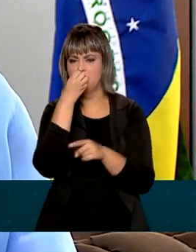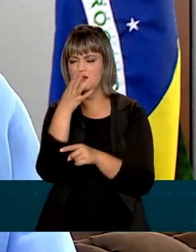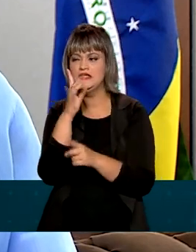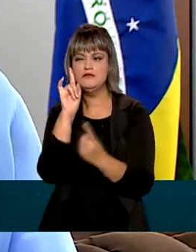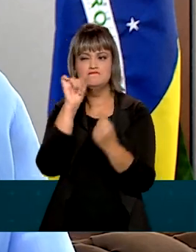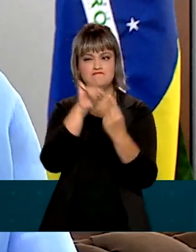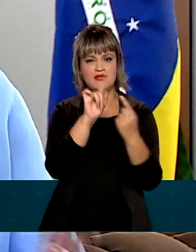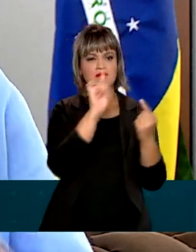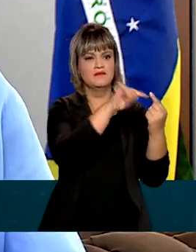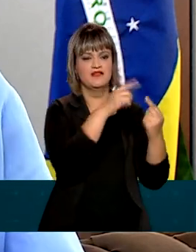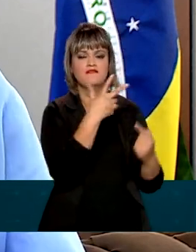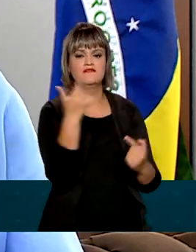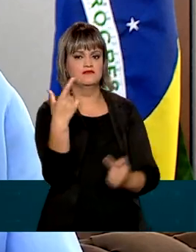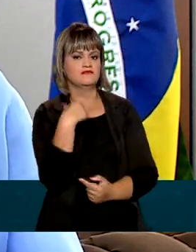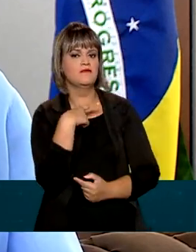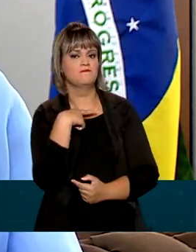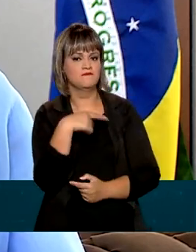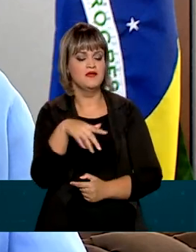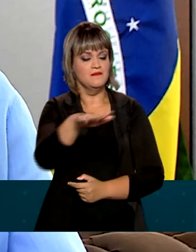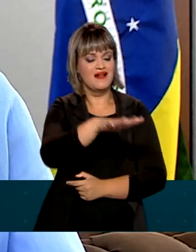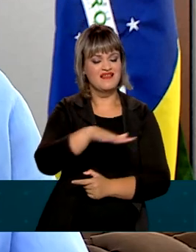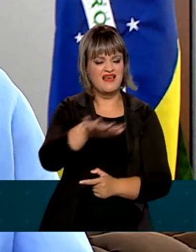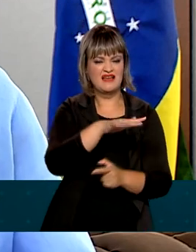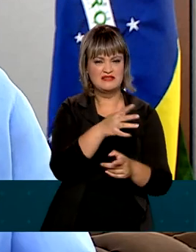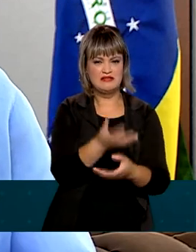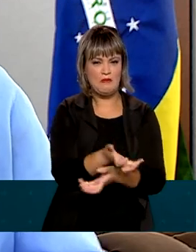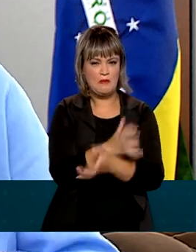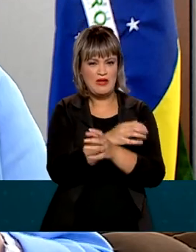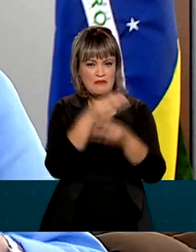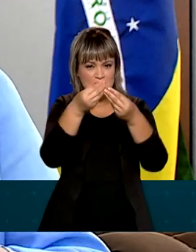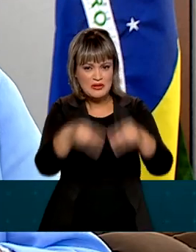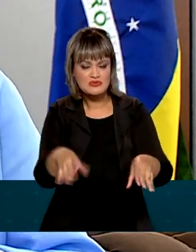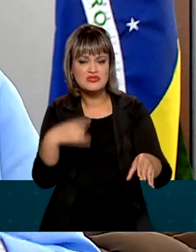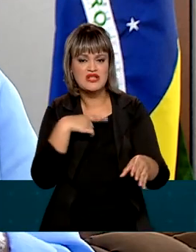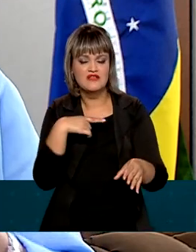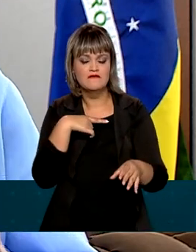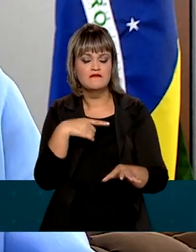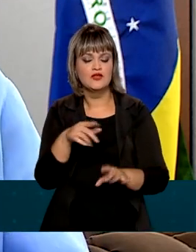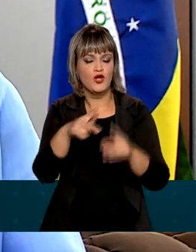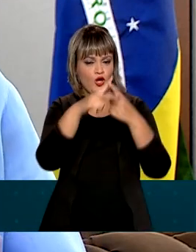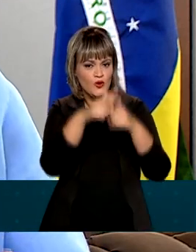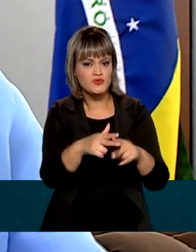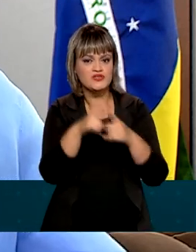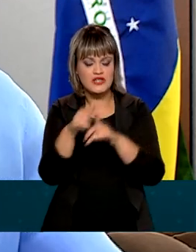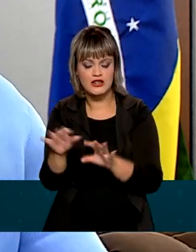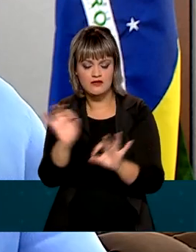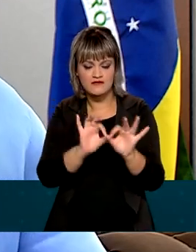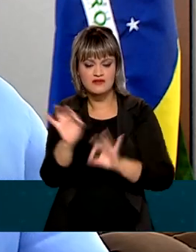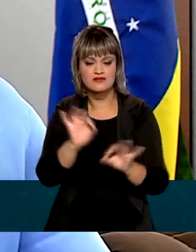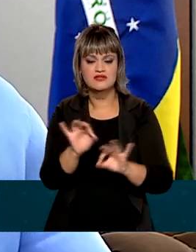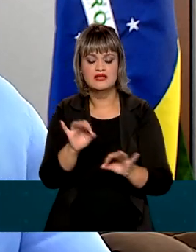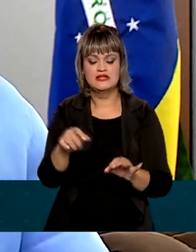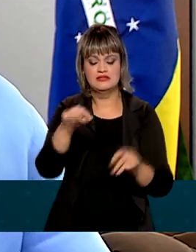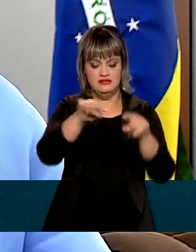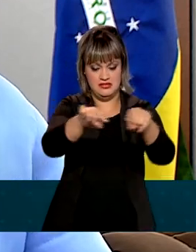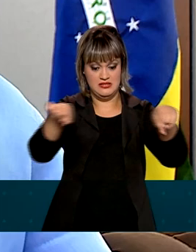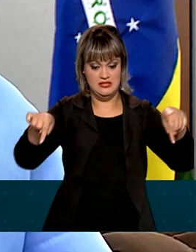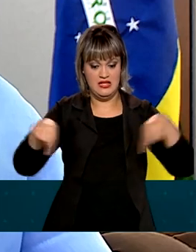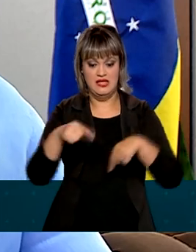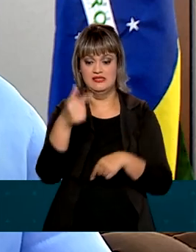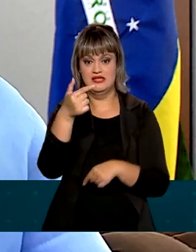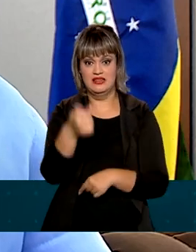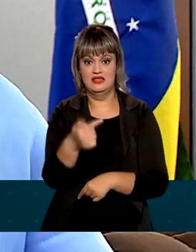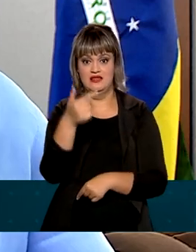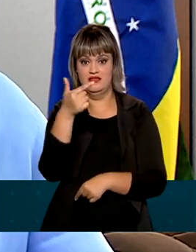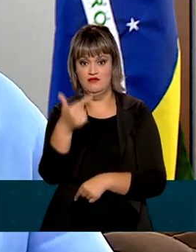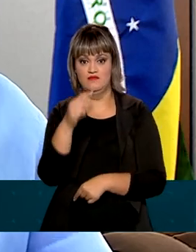ambiciosas de colocar áreas degradadas em torno de 72 milhões de hectares. Isso vai